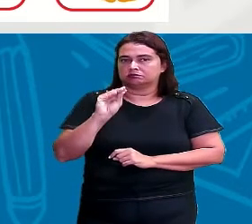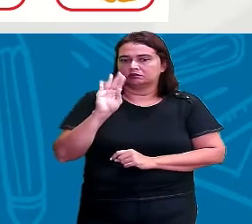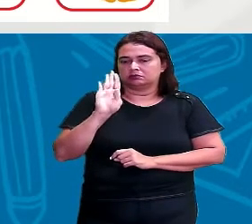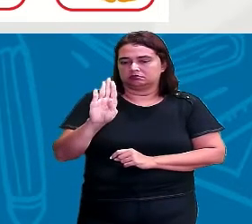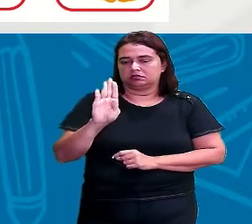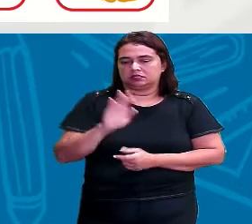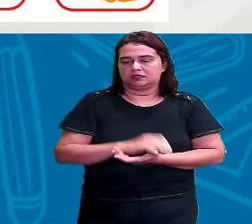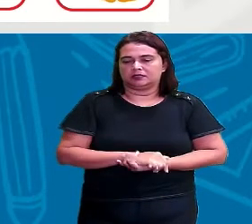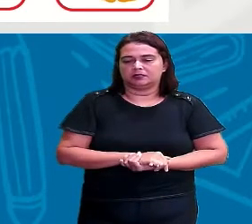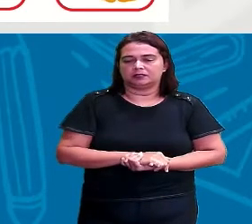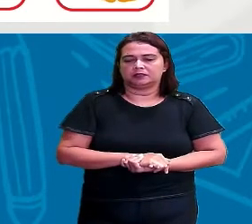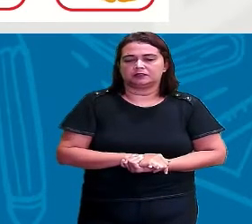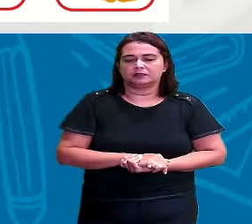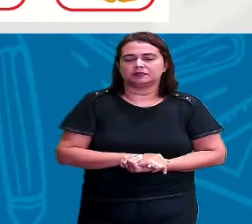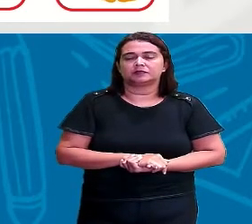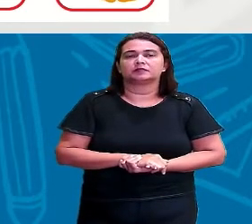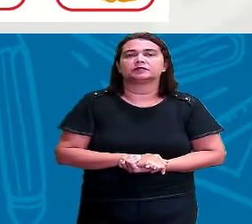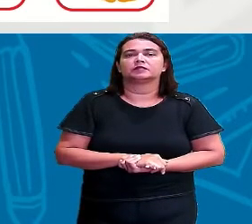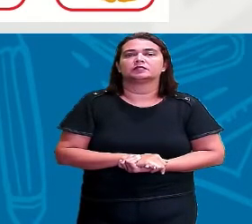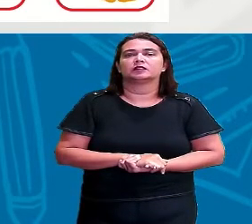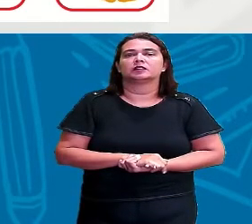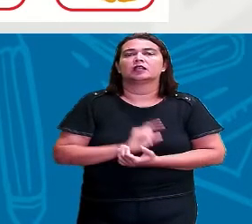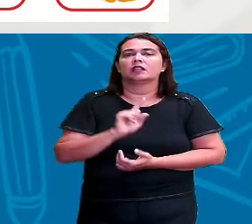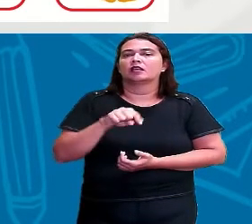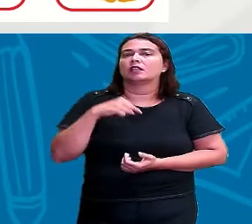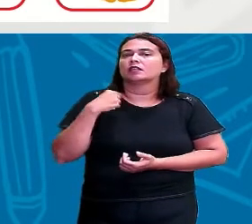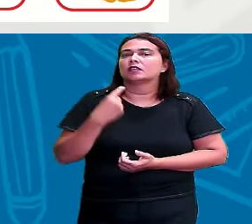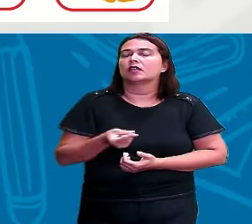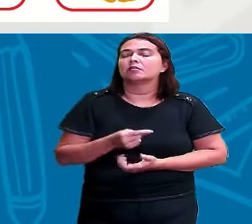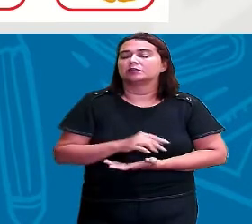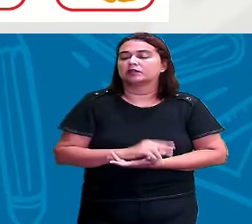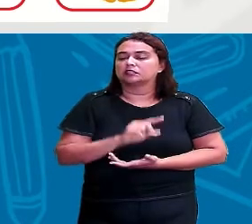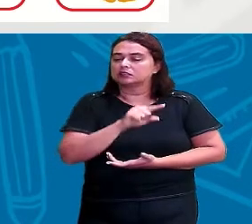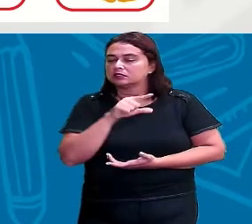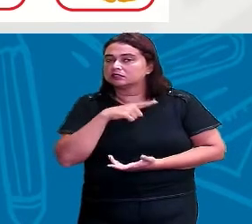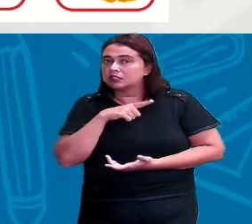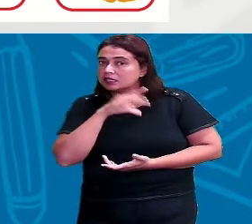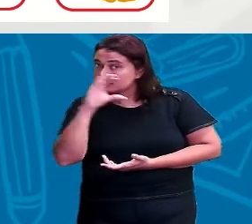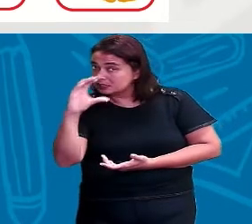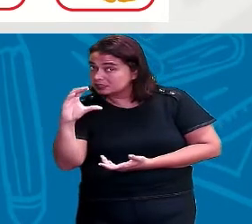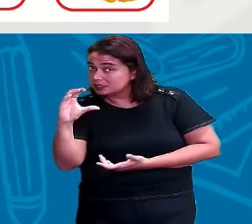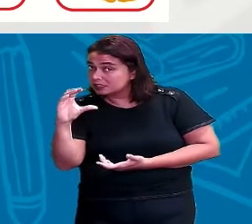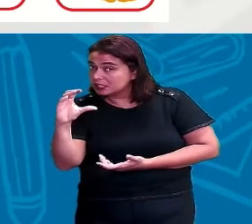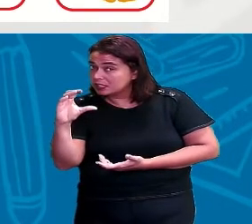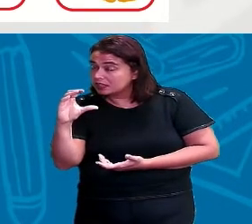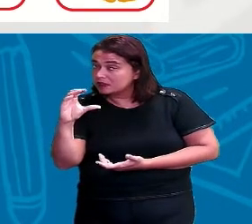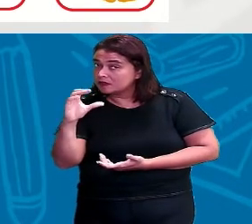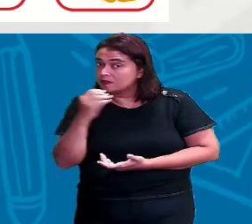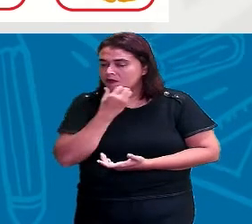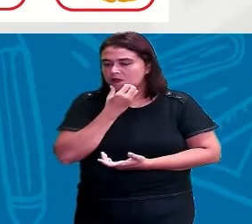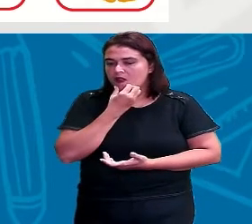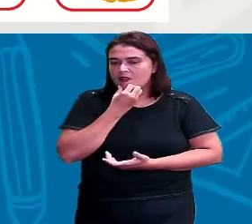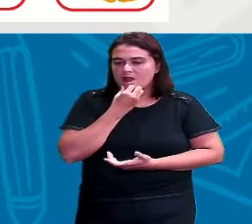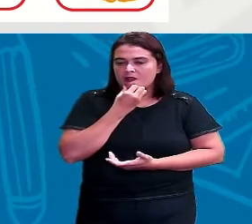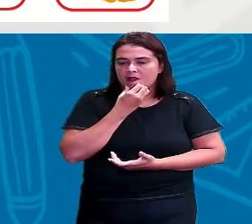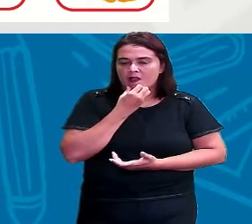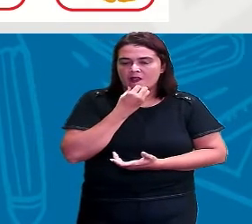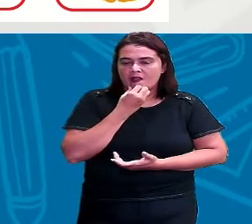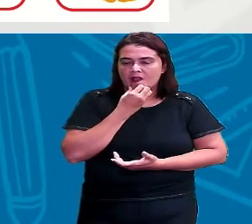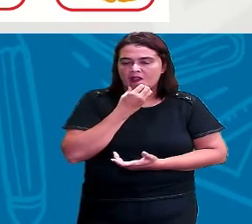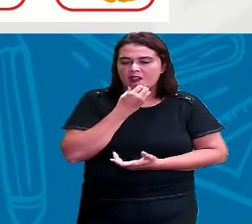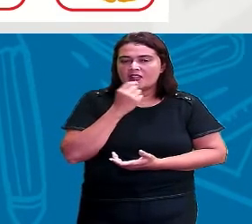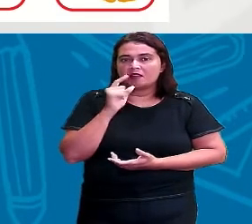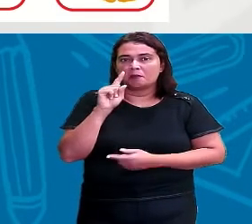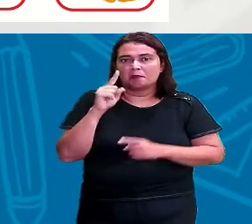de banana. Em seguida, eu vou procurar se tem alguma palavra com a letrinha C, porque